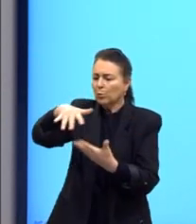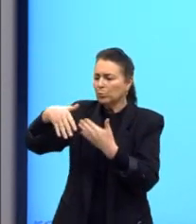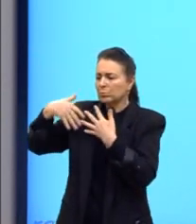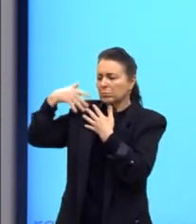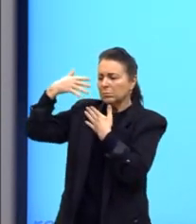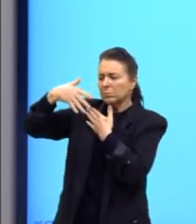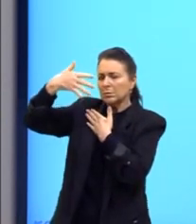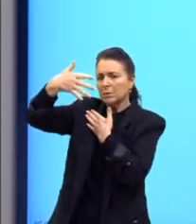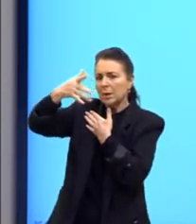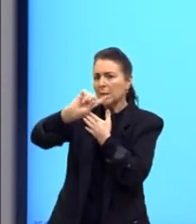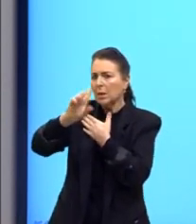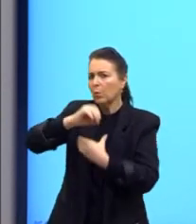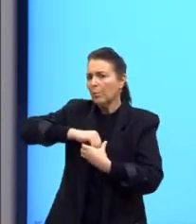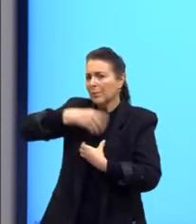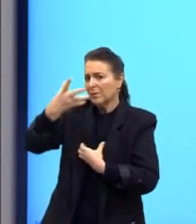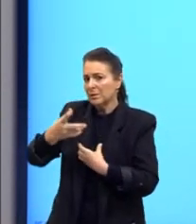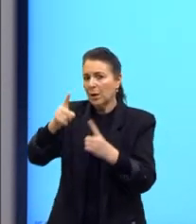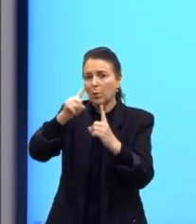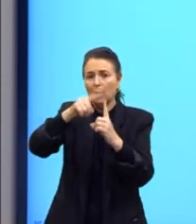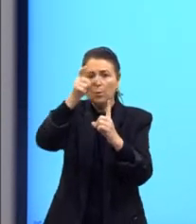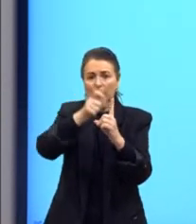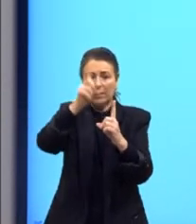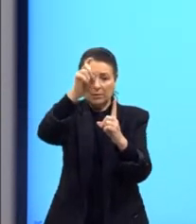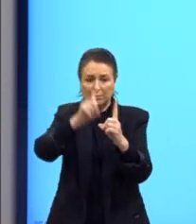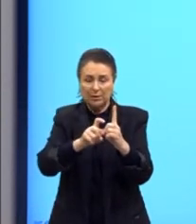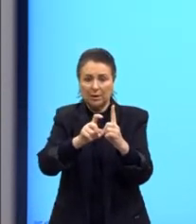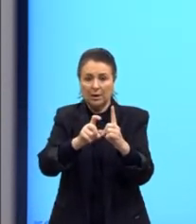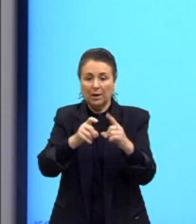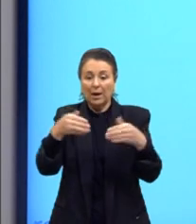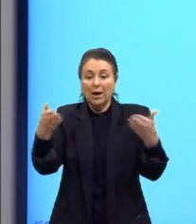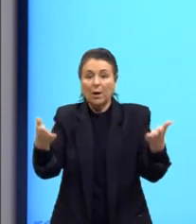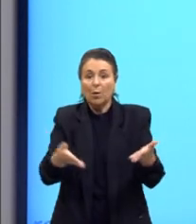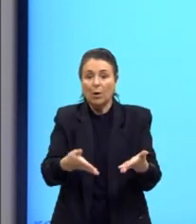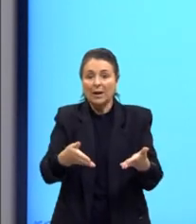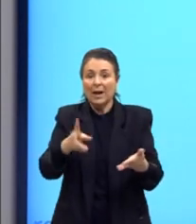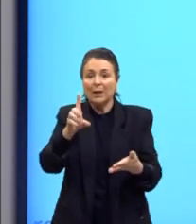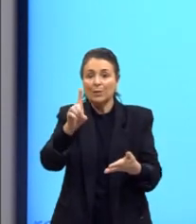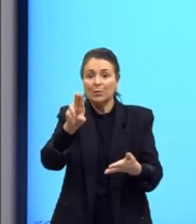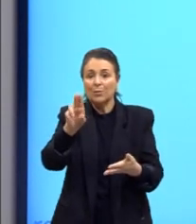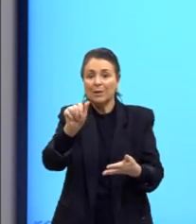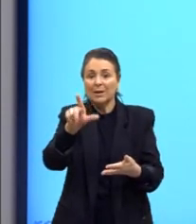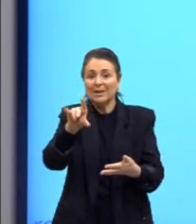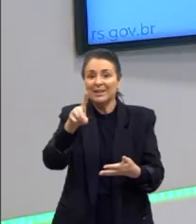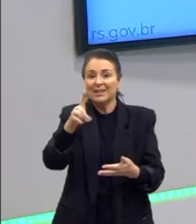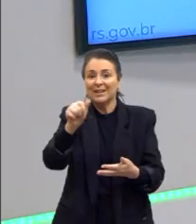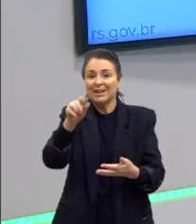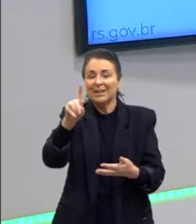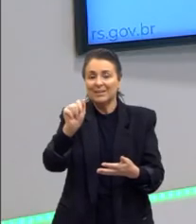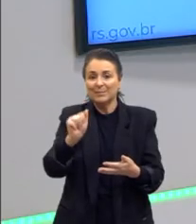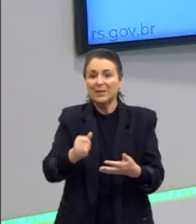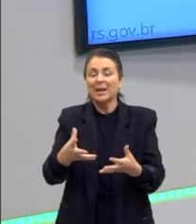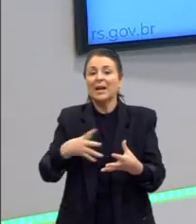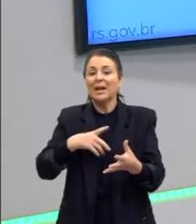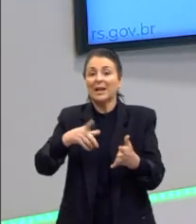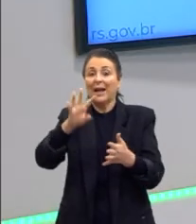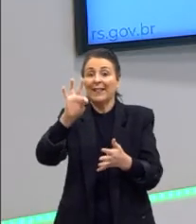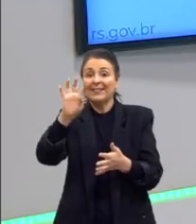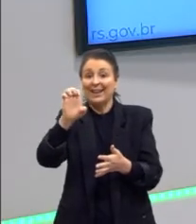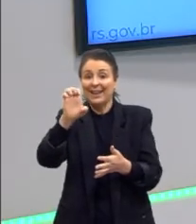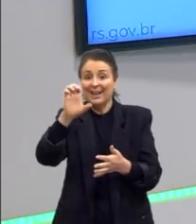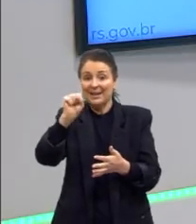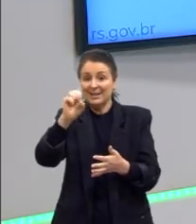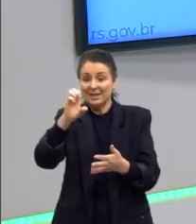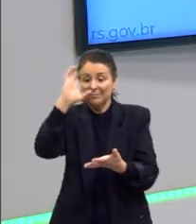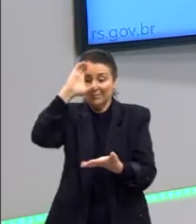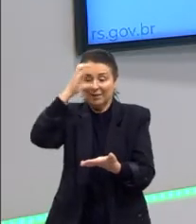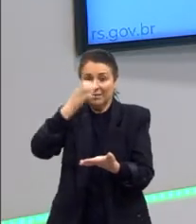a partir de uma essência, da metafísica, não. Mas é aqui, é na dualidade. É na tese e na antítese. Então, é nesse